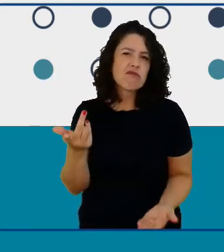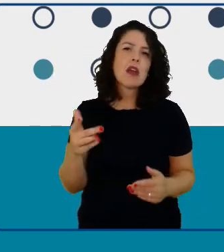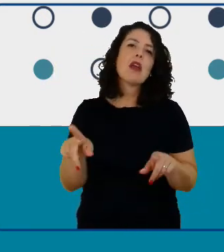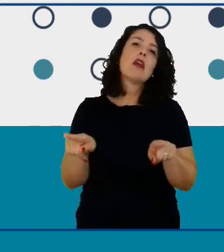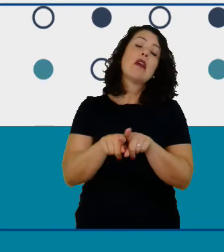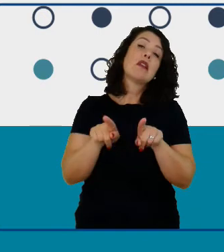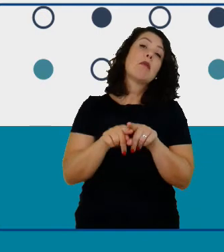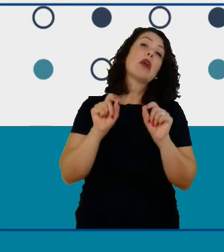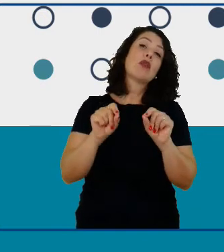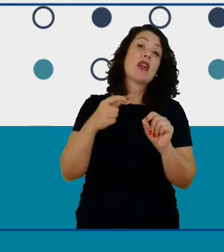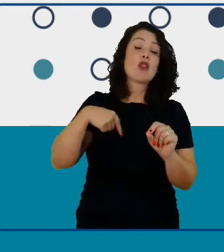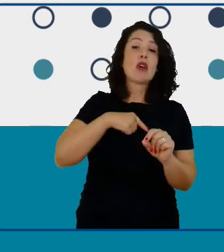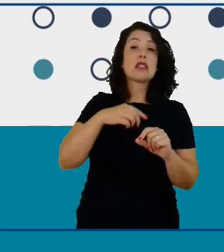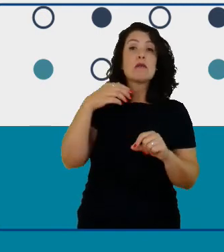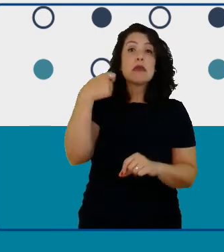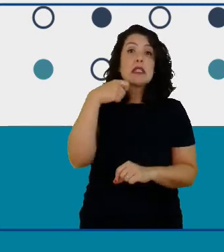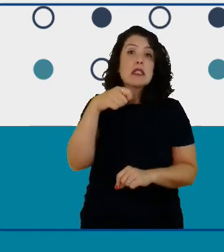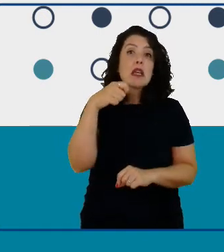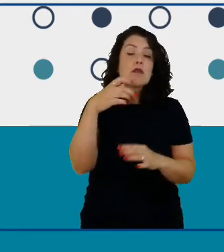ênfase